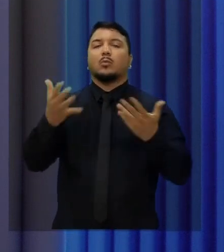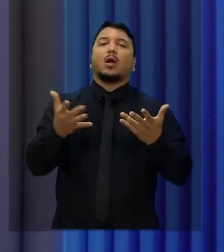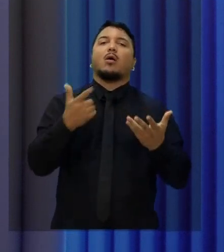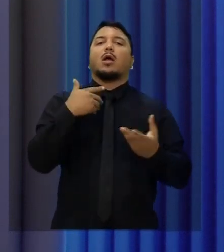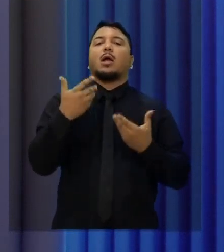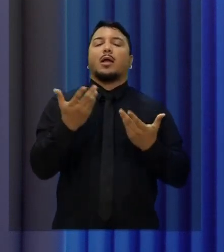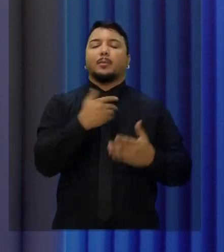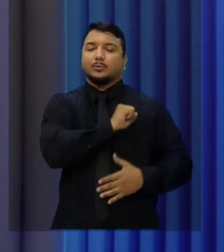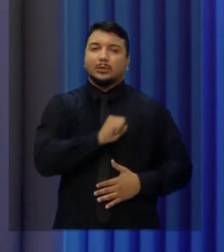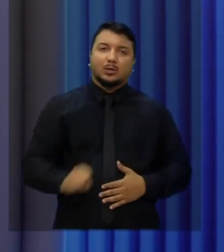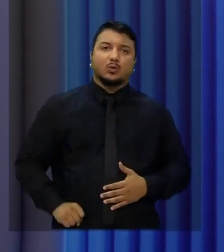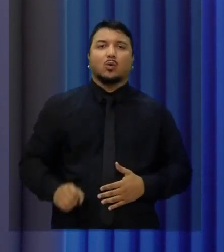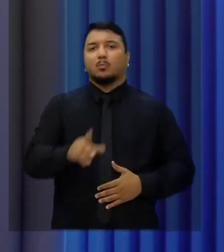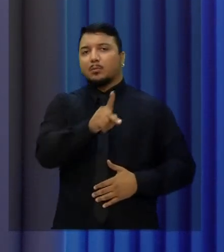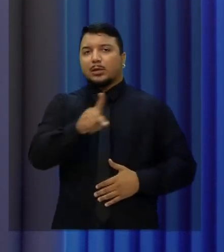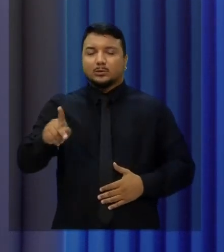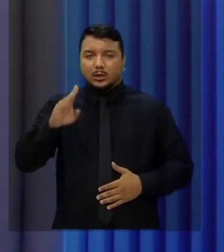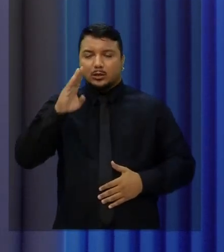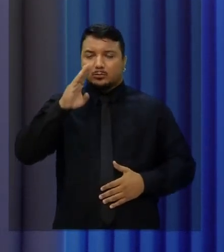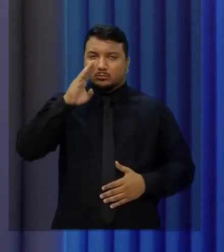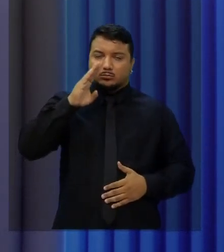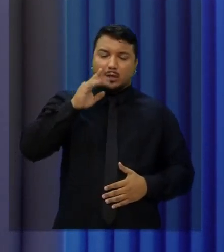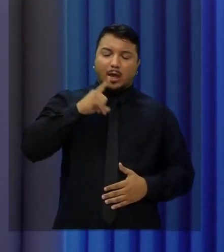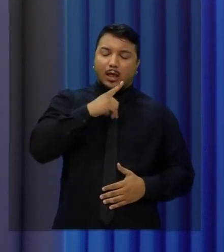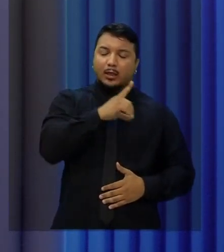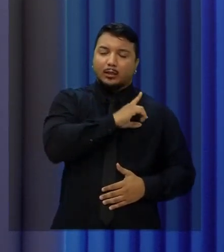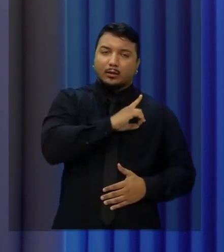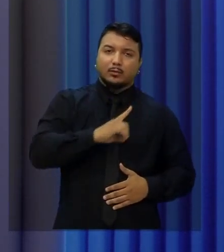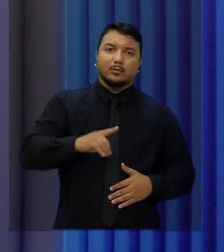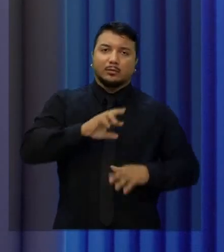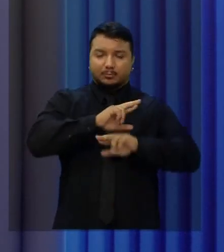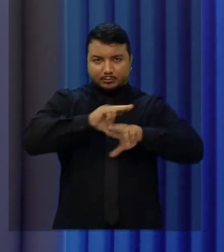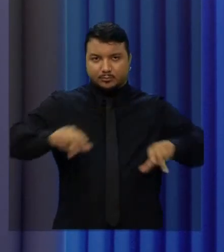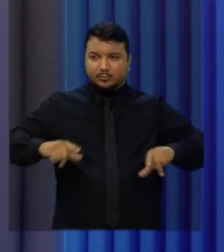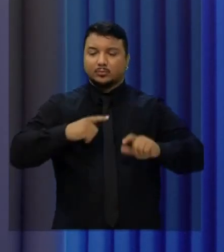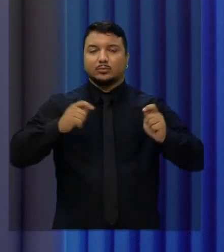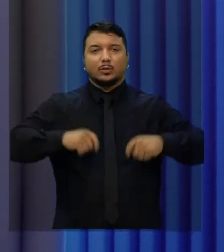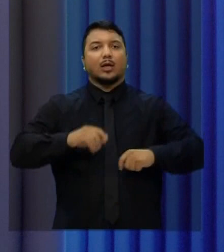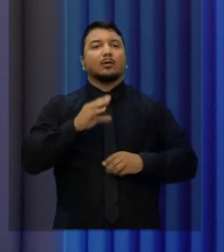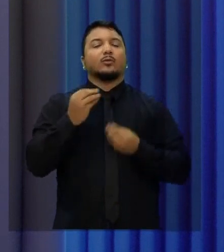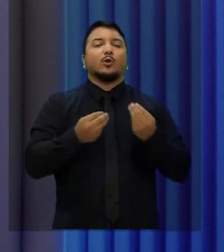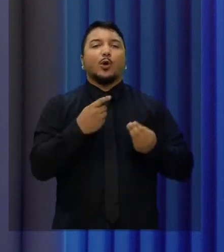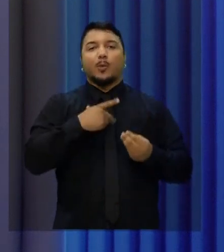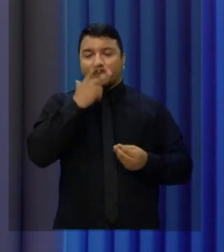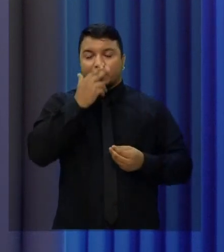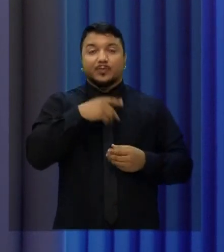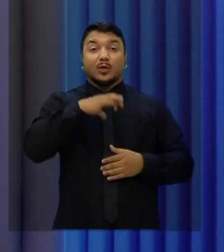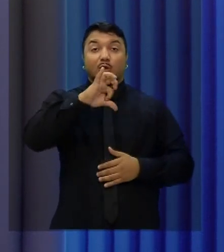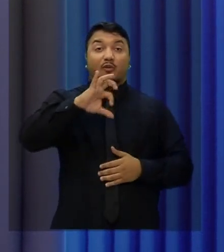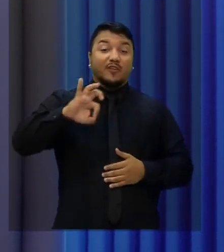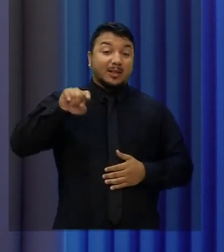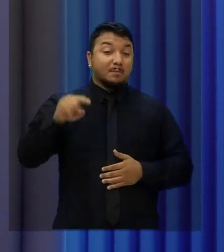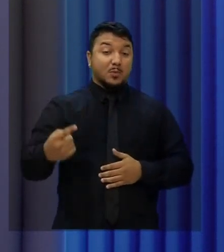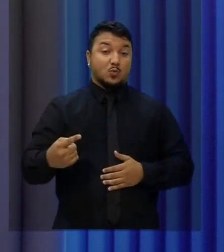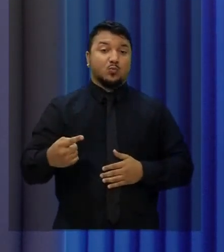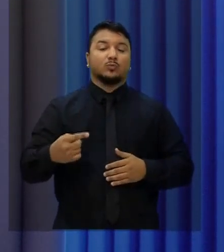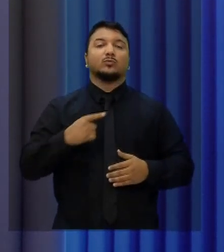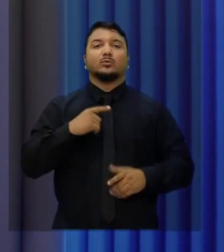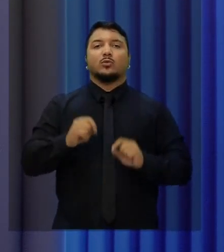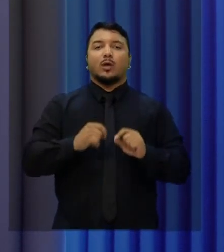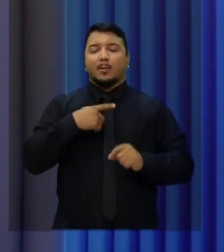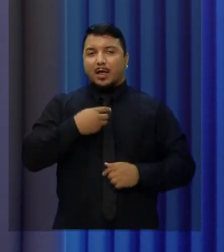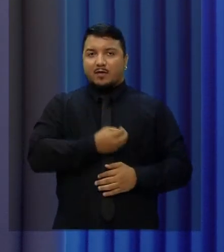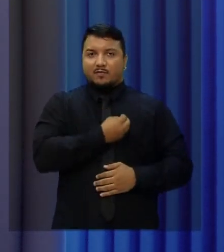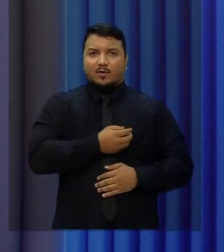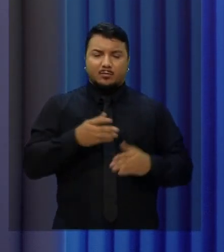seu governador e seus deputados. Seja qual for o presidente, a gente vai dialogar para viabilizar a construção de 90 mil moradias. Não só para quem vive